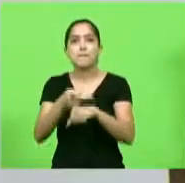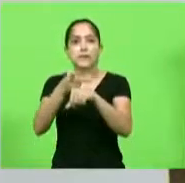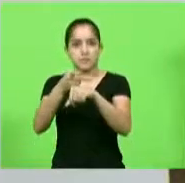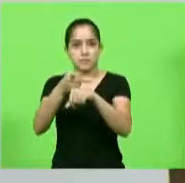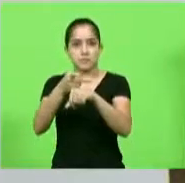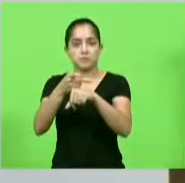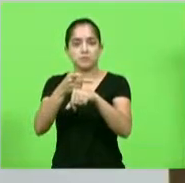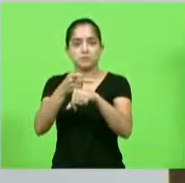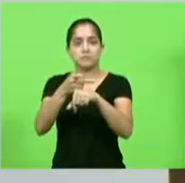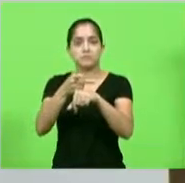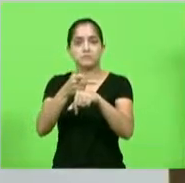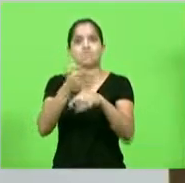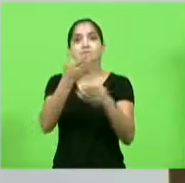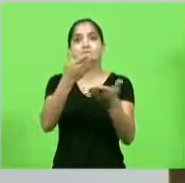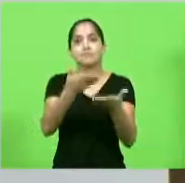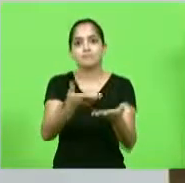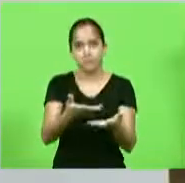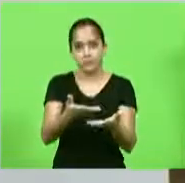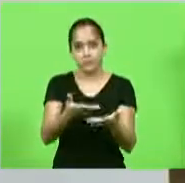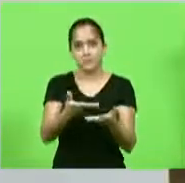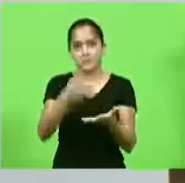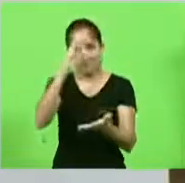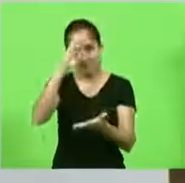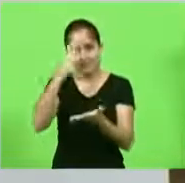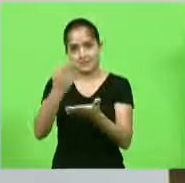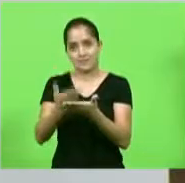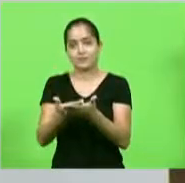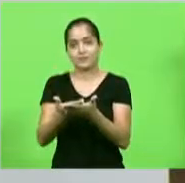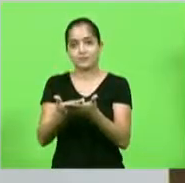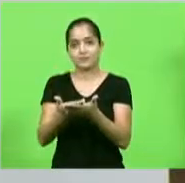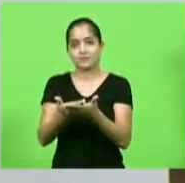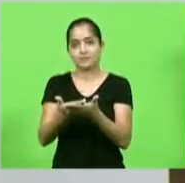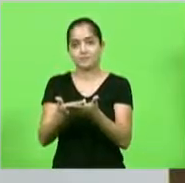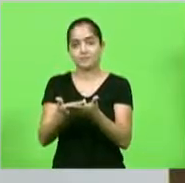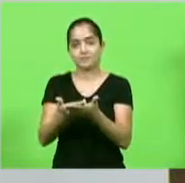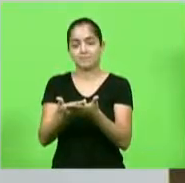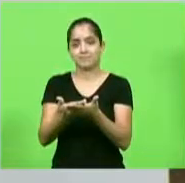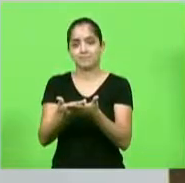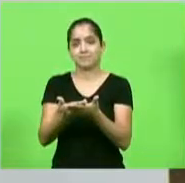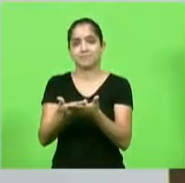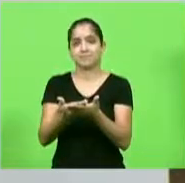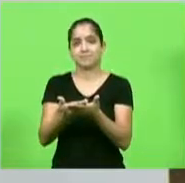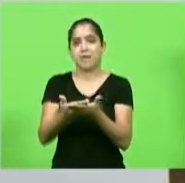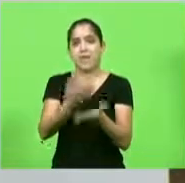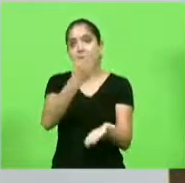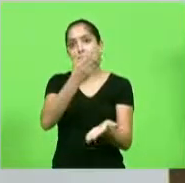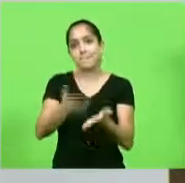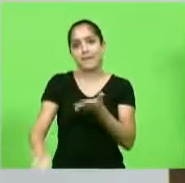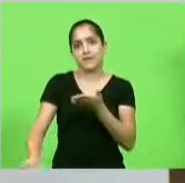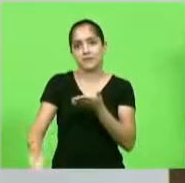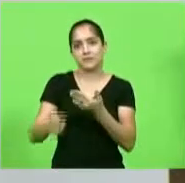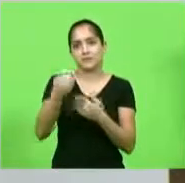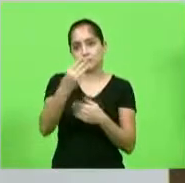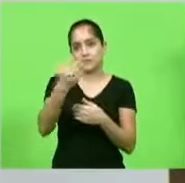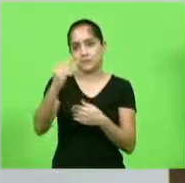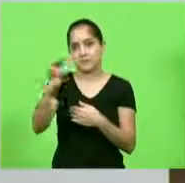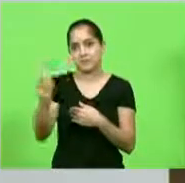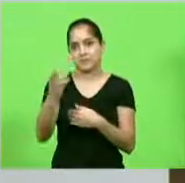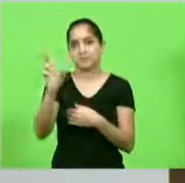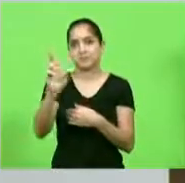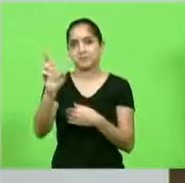senhor cai na história do bilhete premiado, perde os 33 milhões de reais.